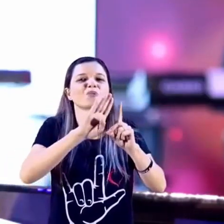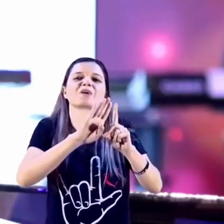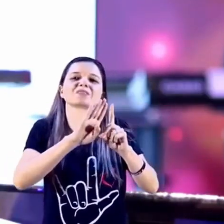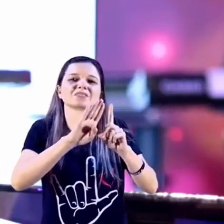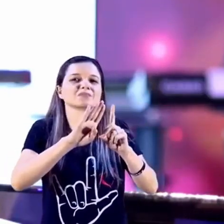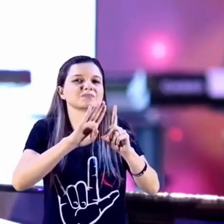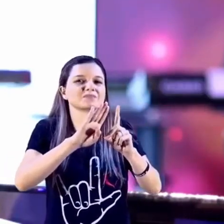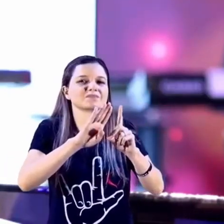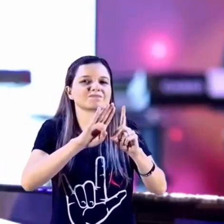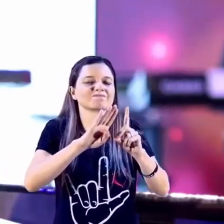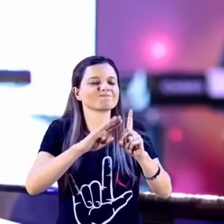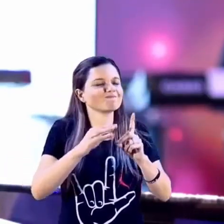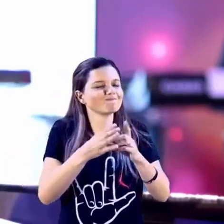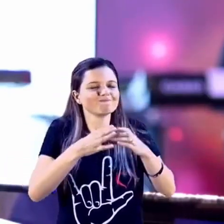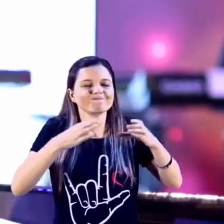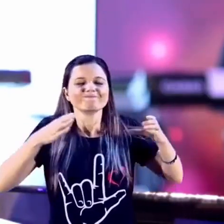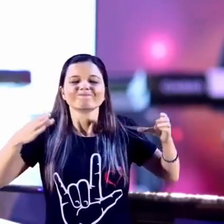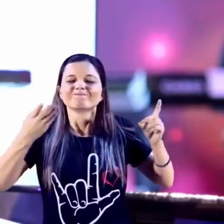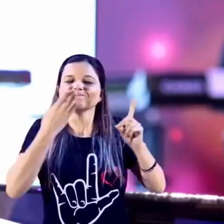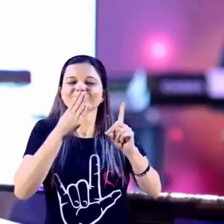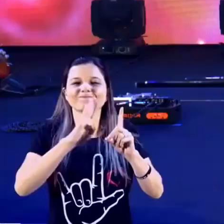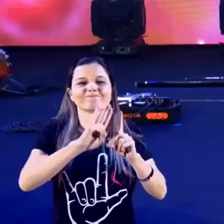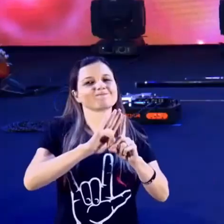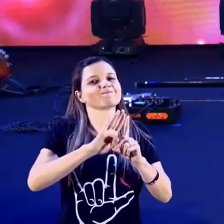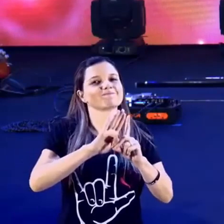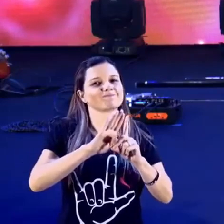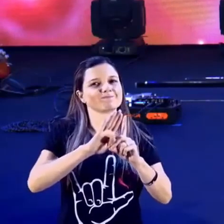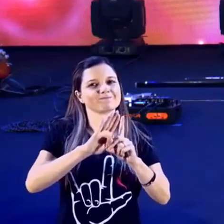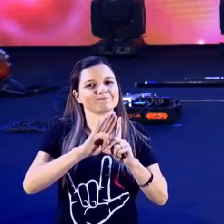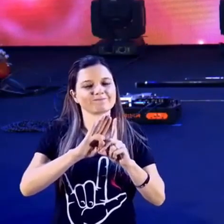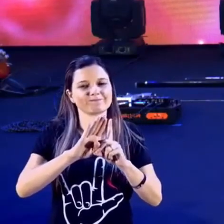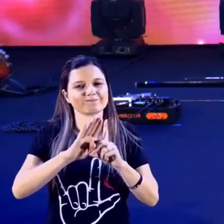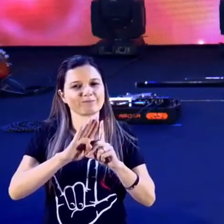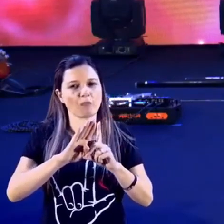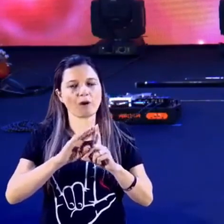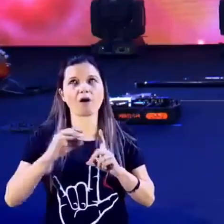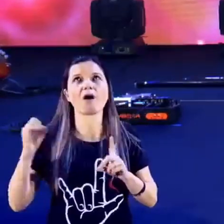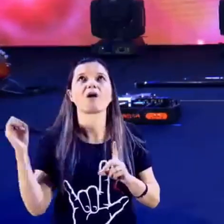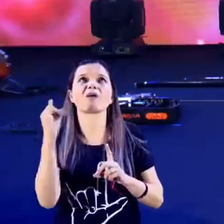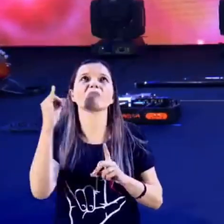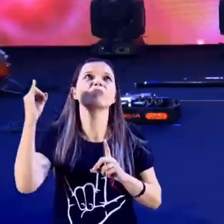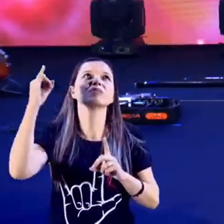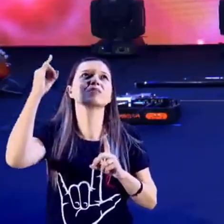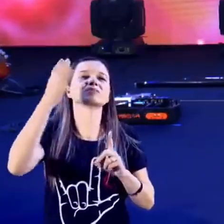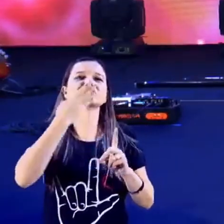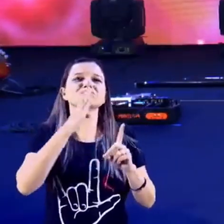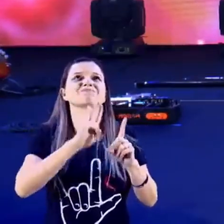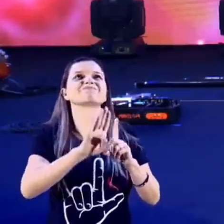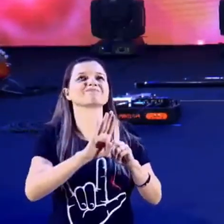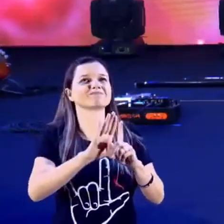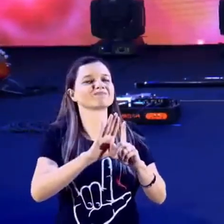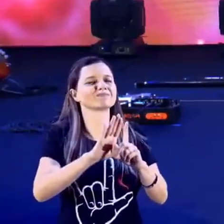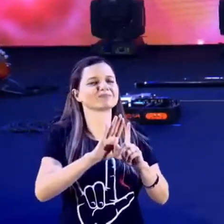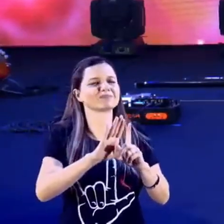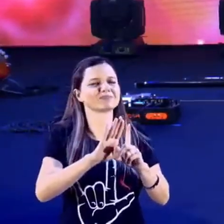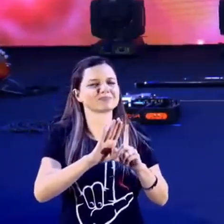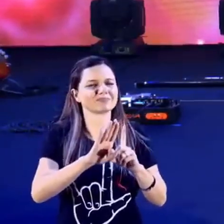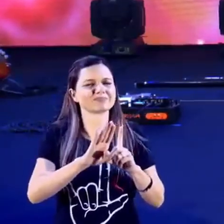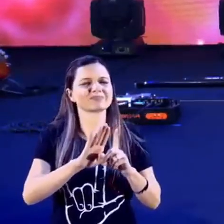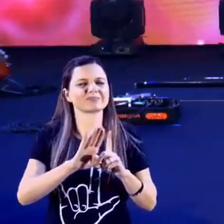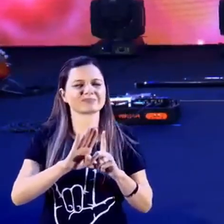grandes. Grandes. Grandes e preciosas promessas. Para que por elas,